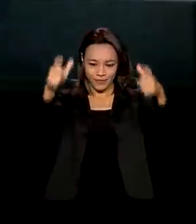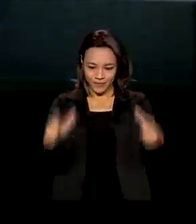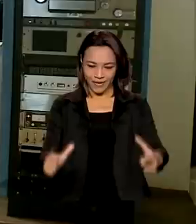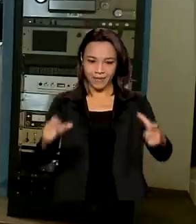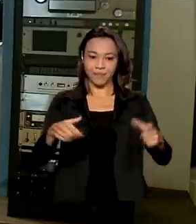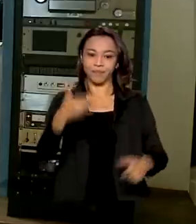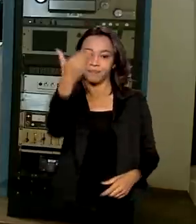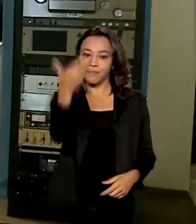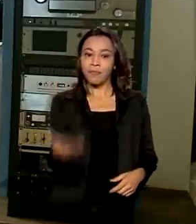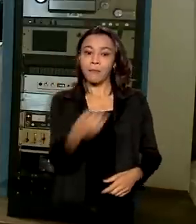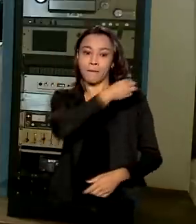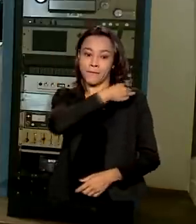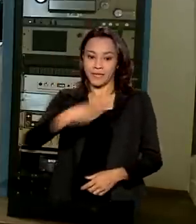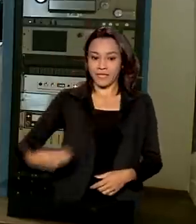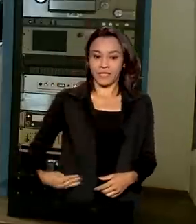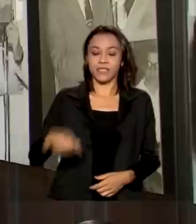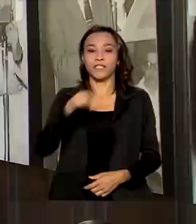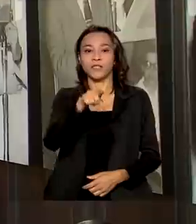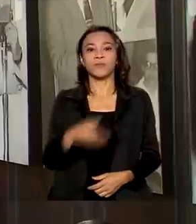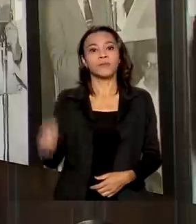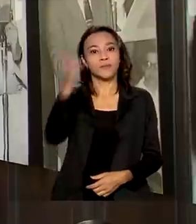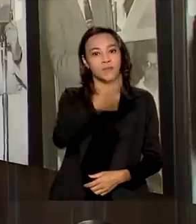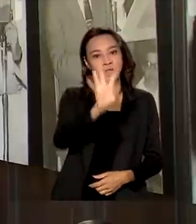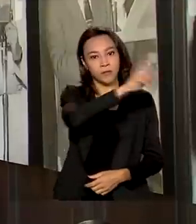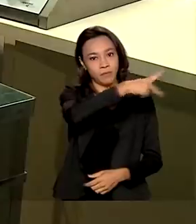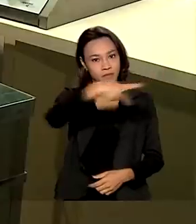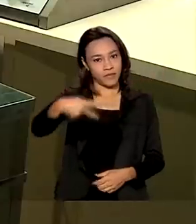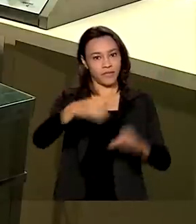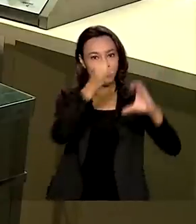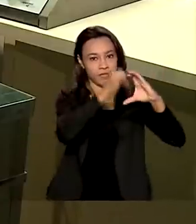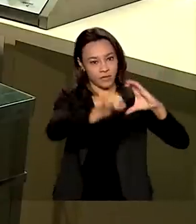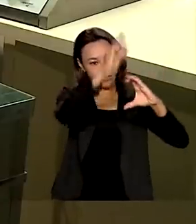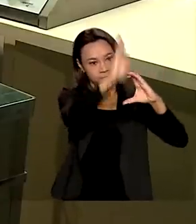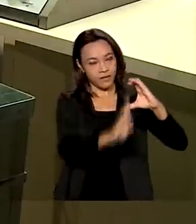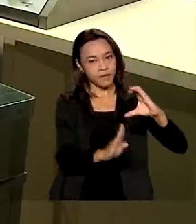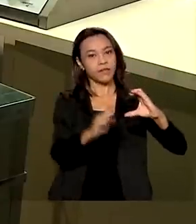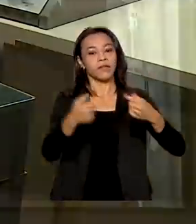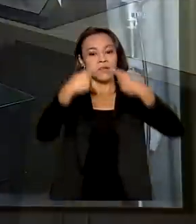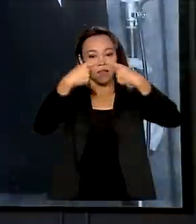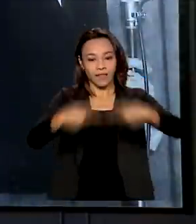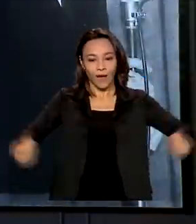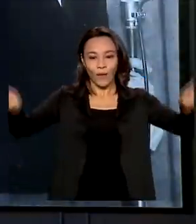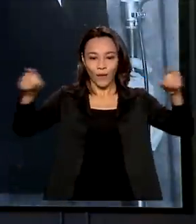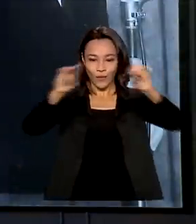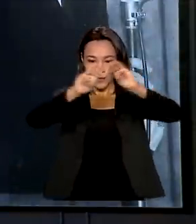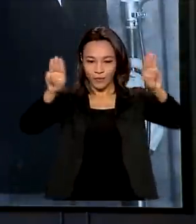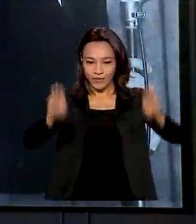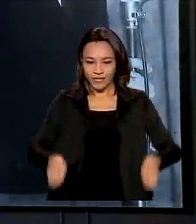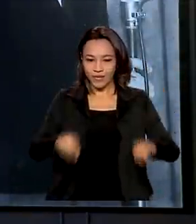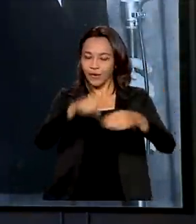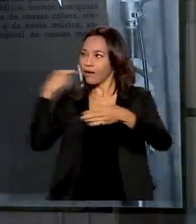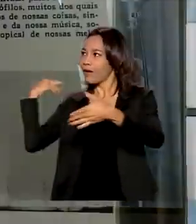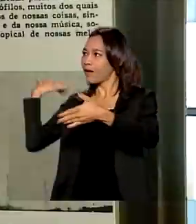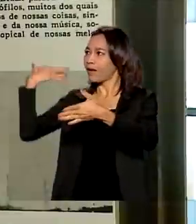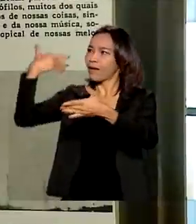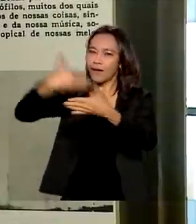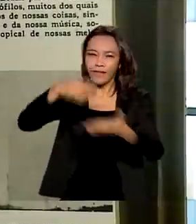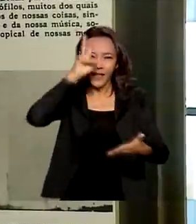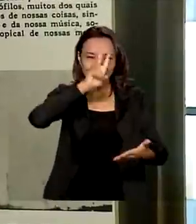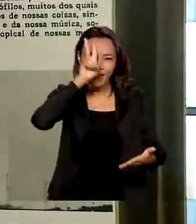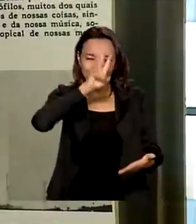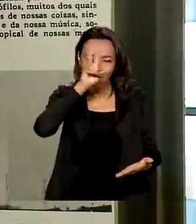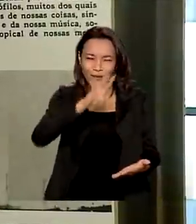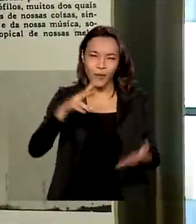Ministro das Comunicações e presidente da empresa Brasil de Comunicação inaugura um museu com a trajetória de uma das emissoras